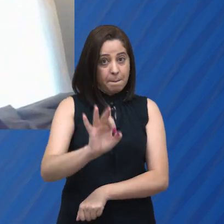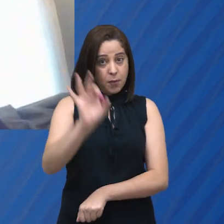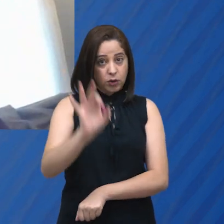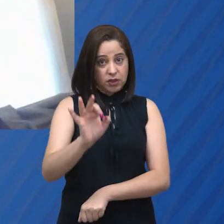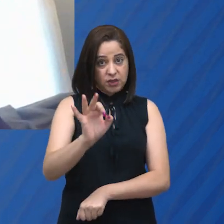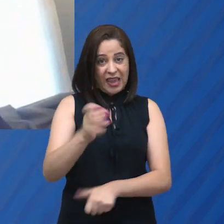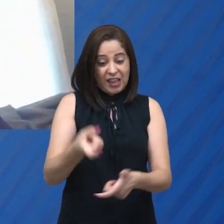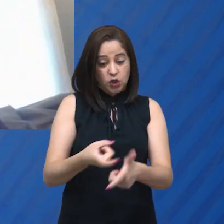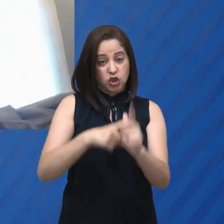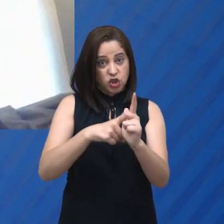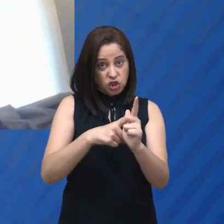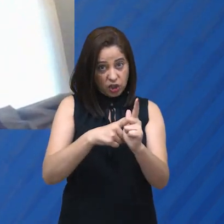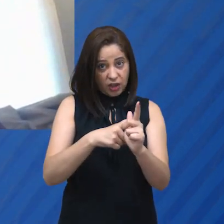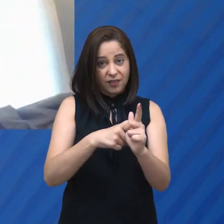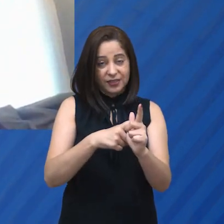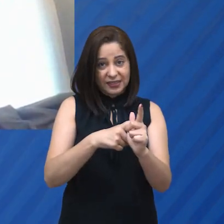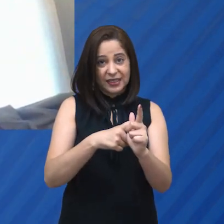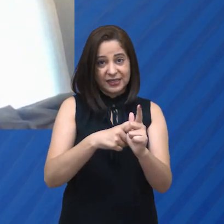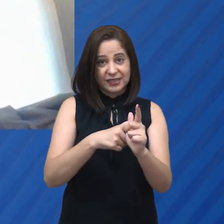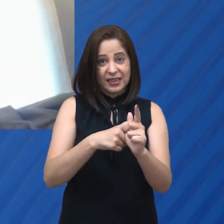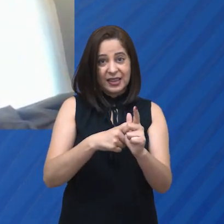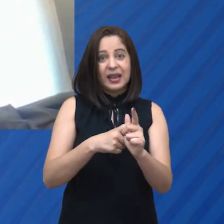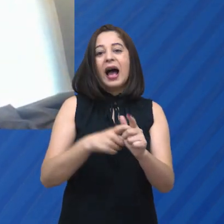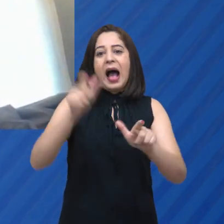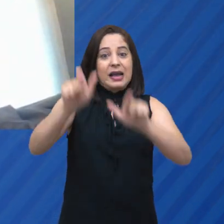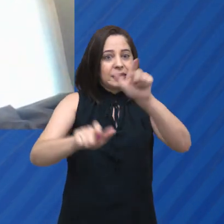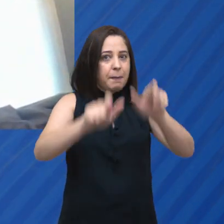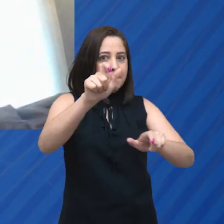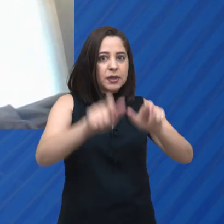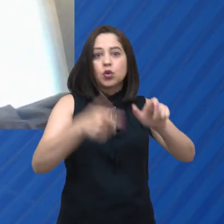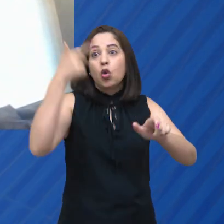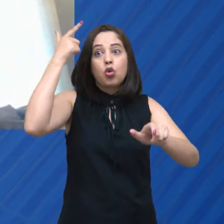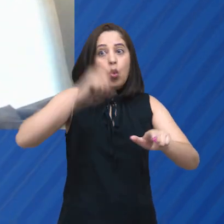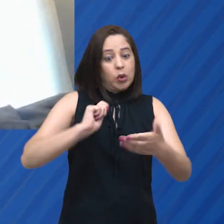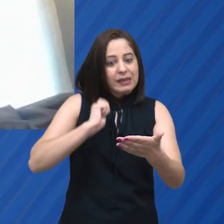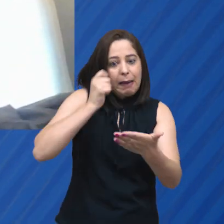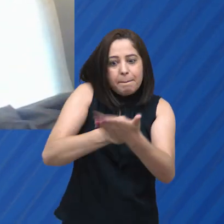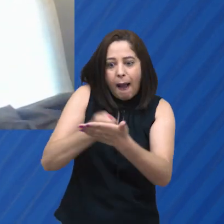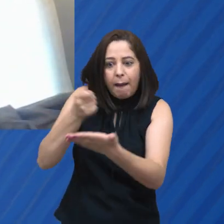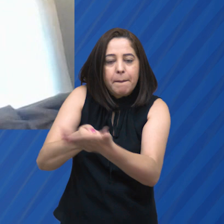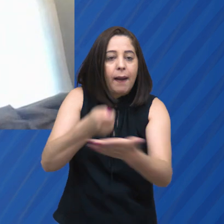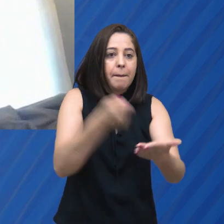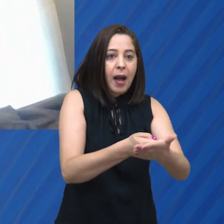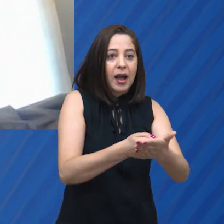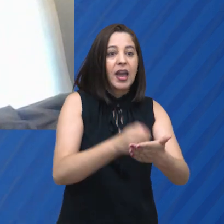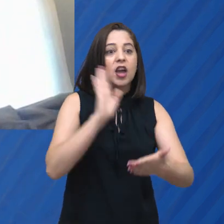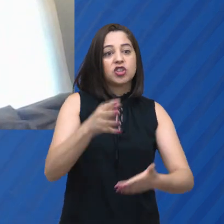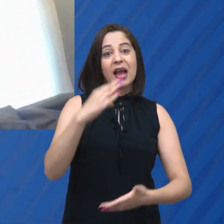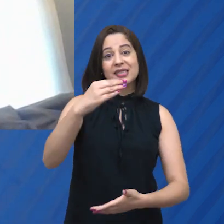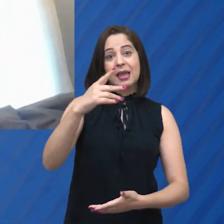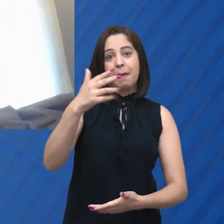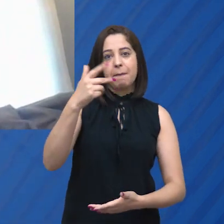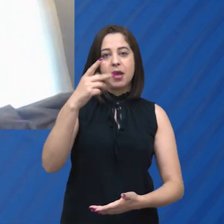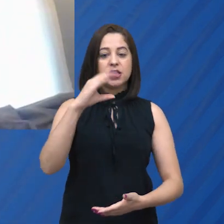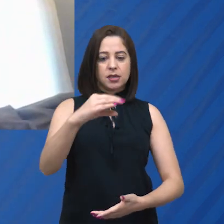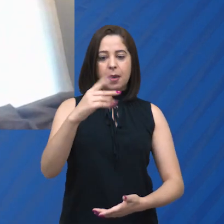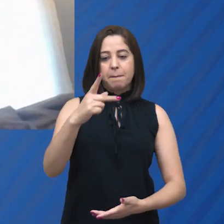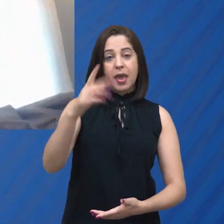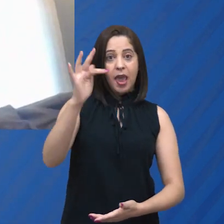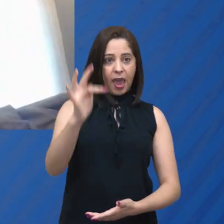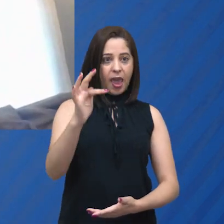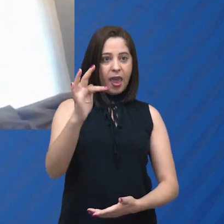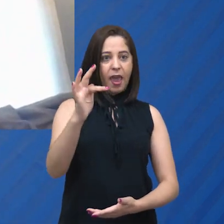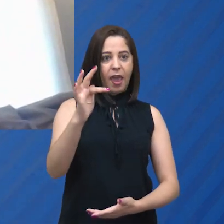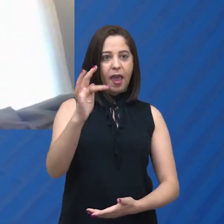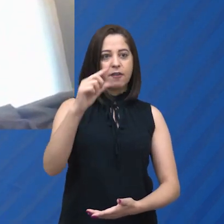26% das dívidas dos inadimplentes, ou seja, as pessoas que já estão com o CPF negativado na